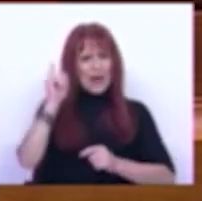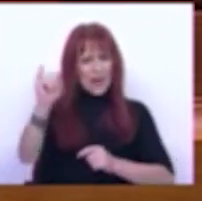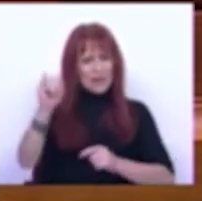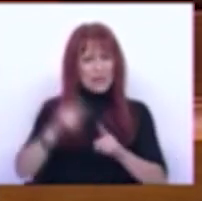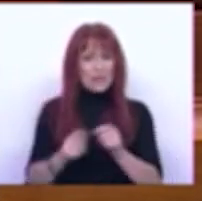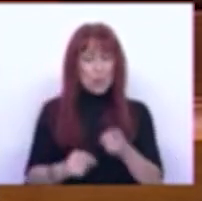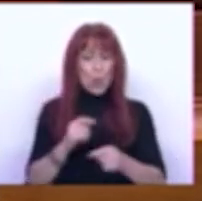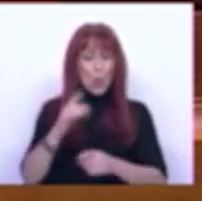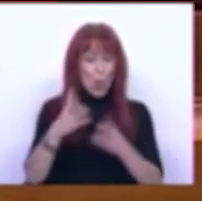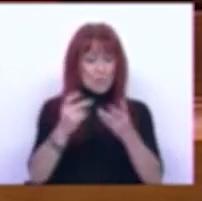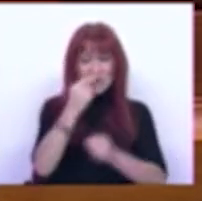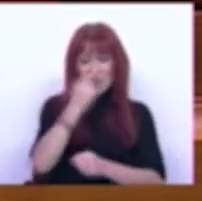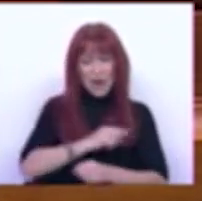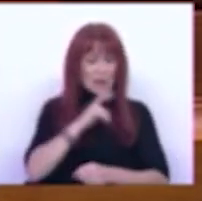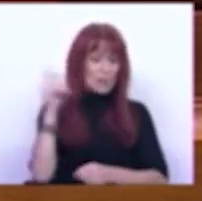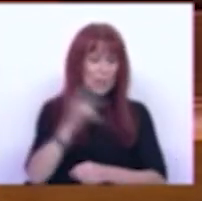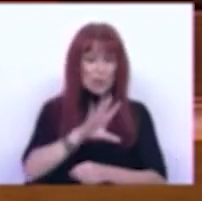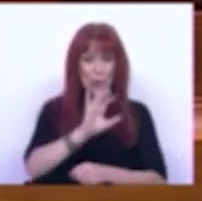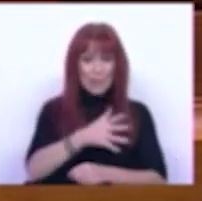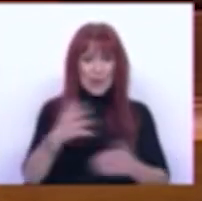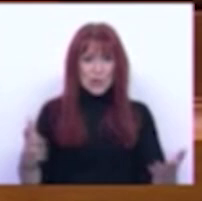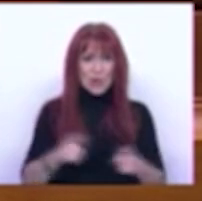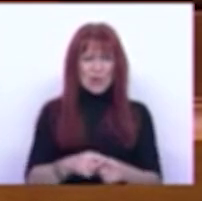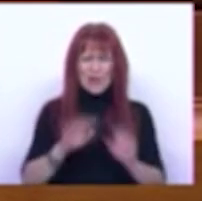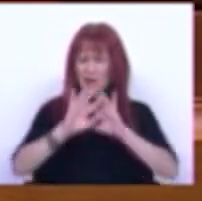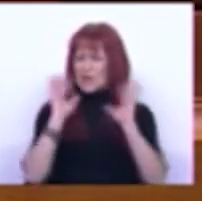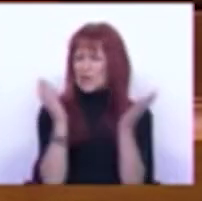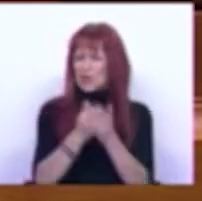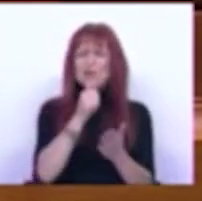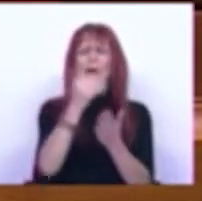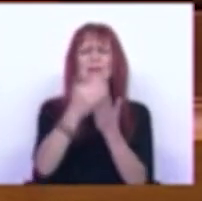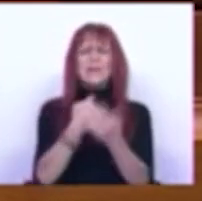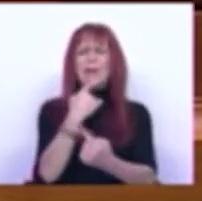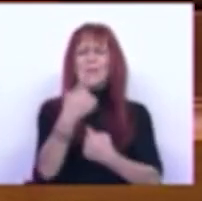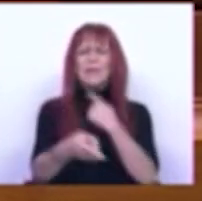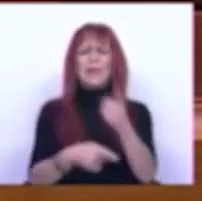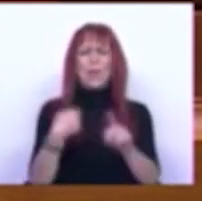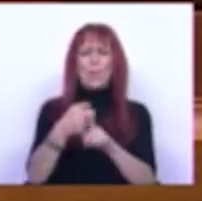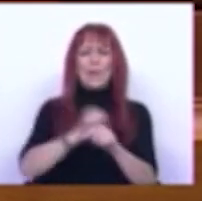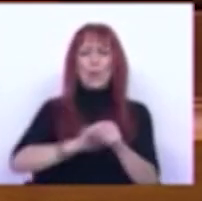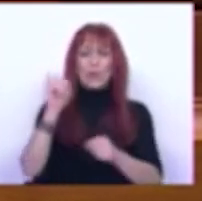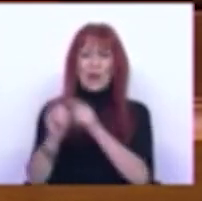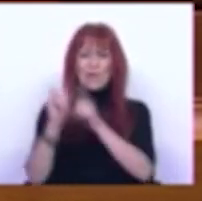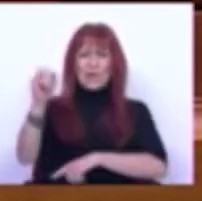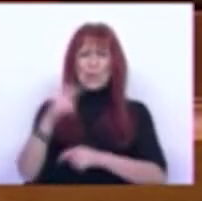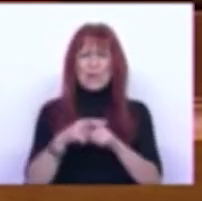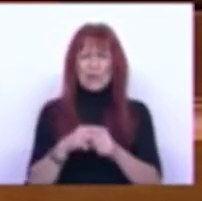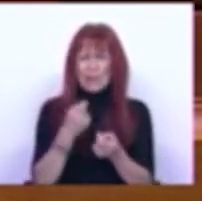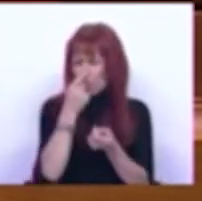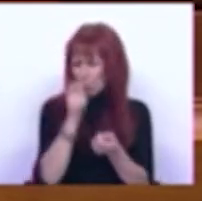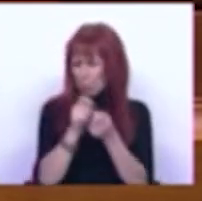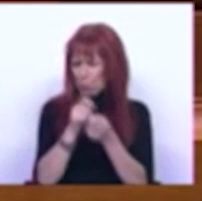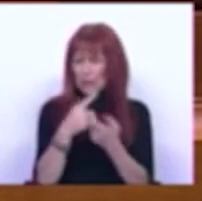o orçamento falha na resposta ao país A generalidade das medidas anunciadas para combater a inflação é tão residual